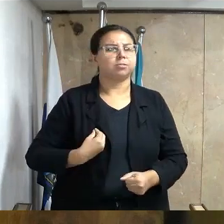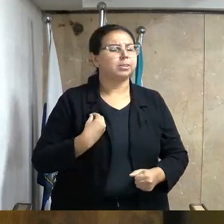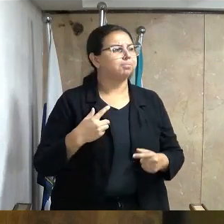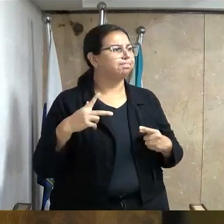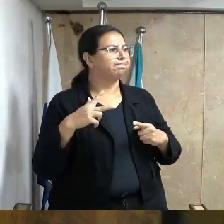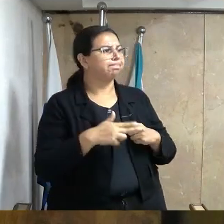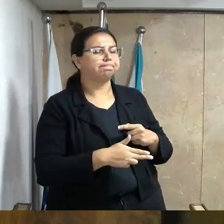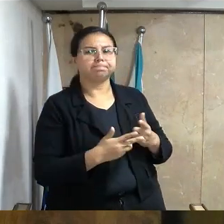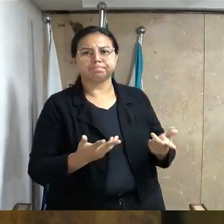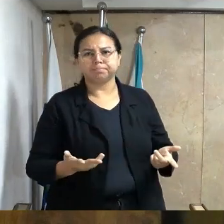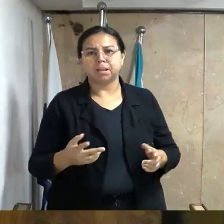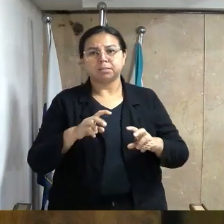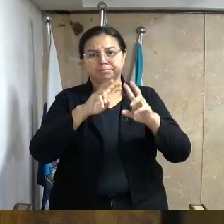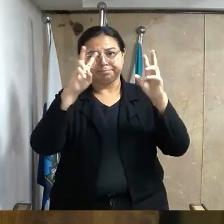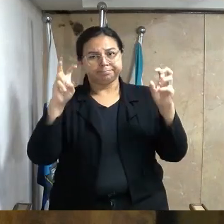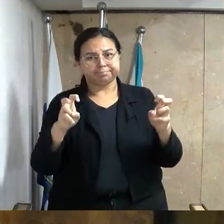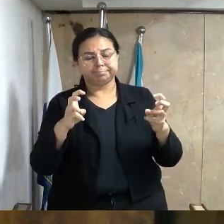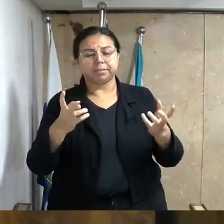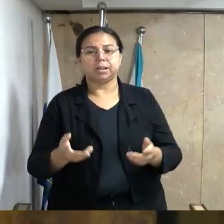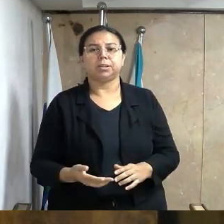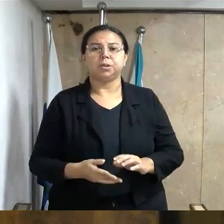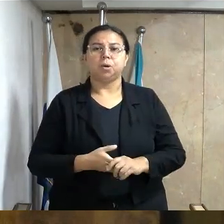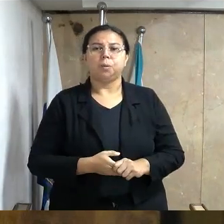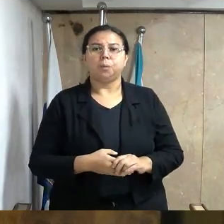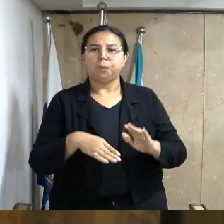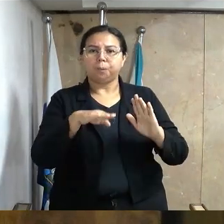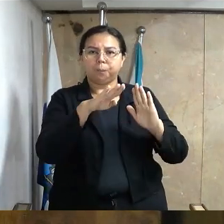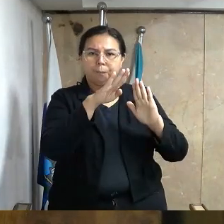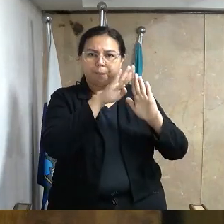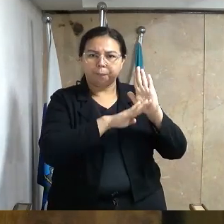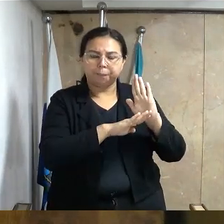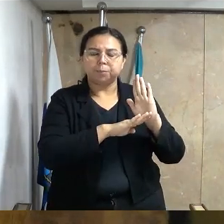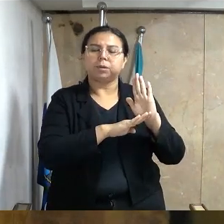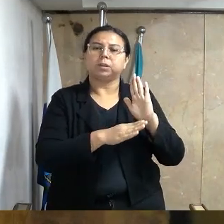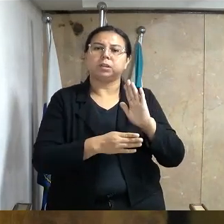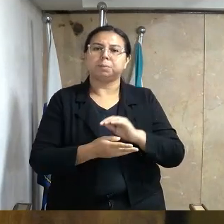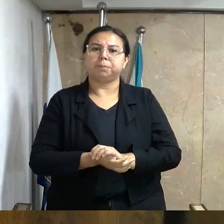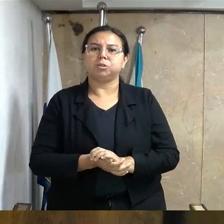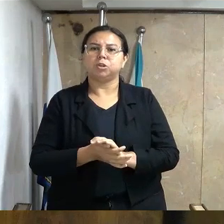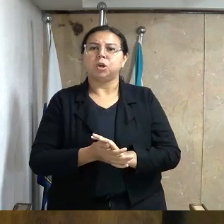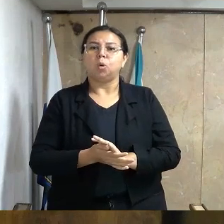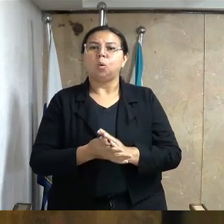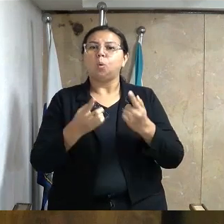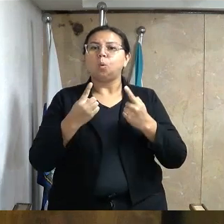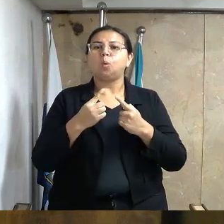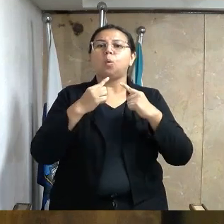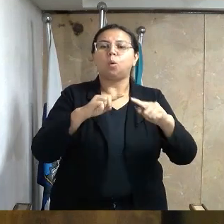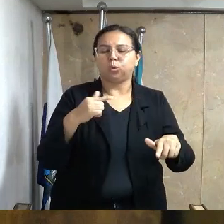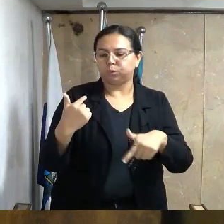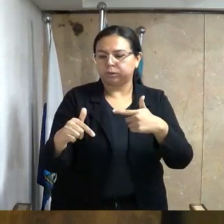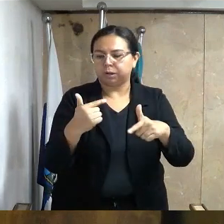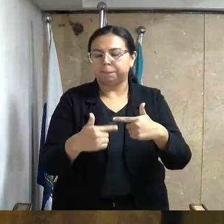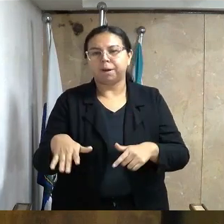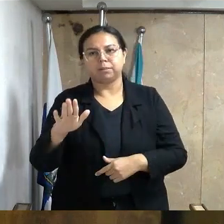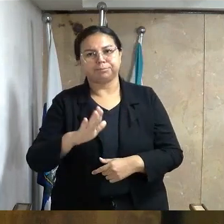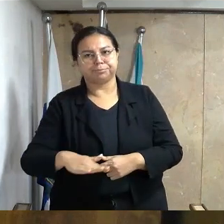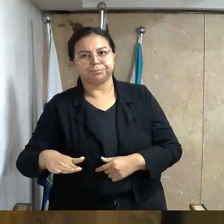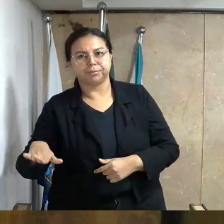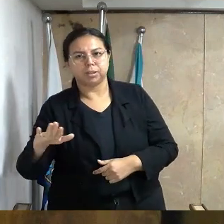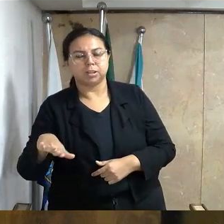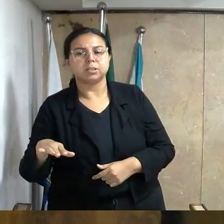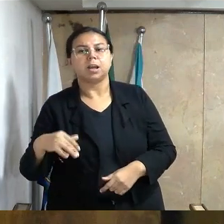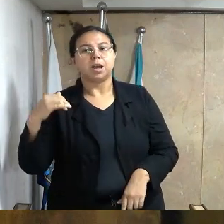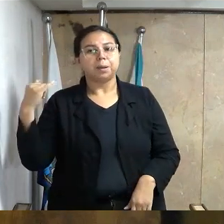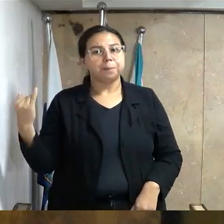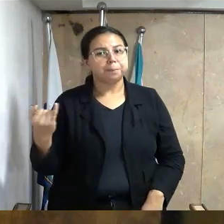Nesse contexto, o Programa de Erradicação ao Trabalho Infantil se apresenta como uma ferramenta fundamental